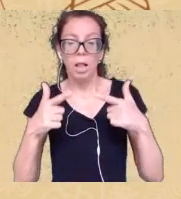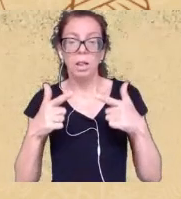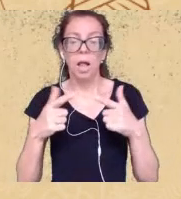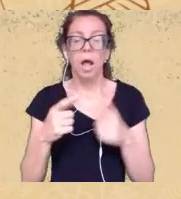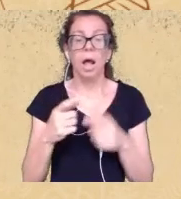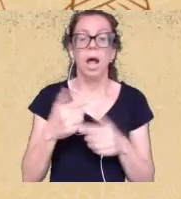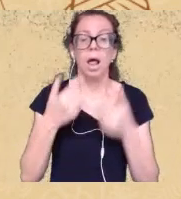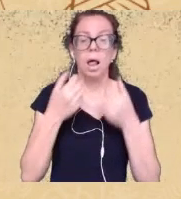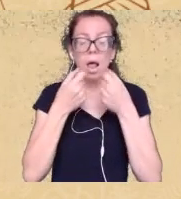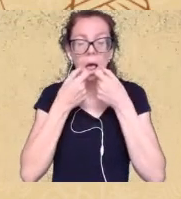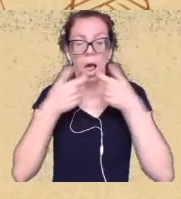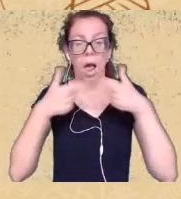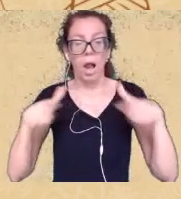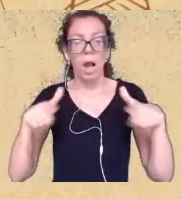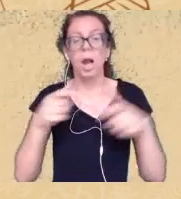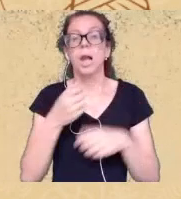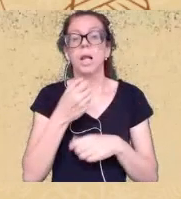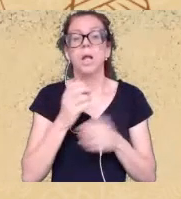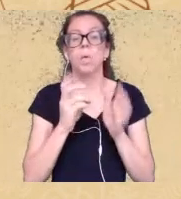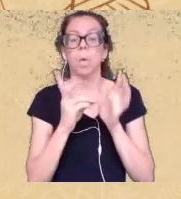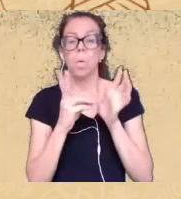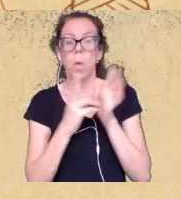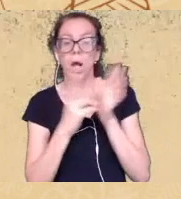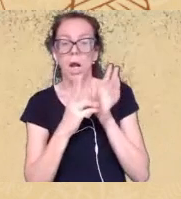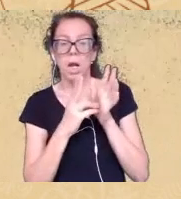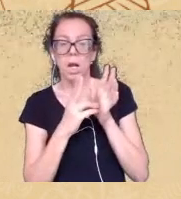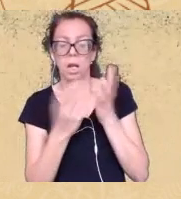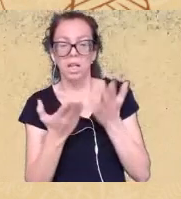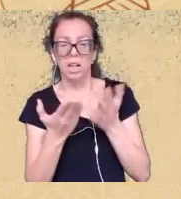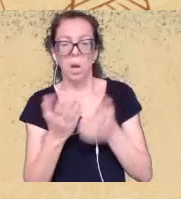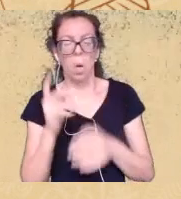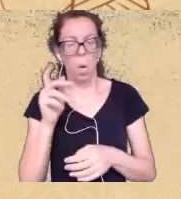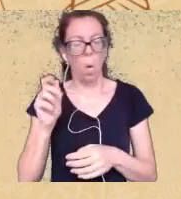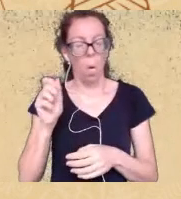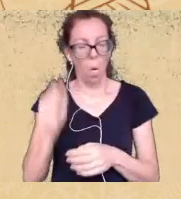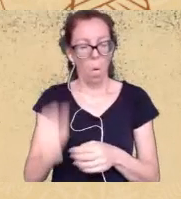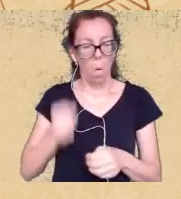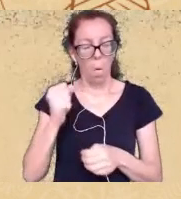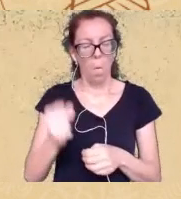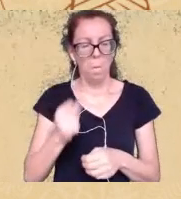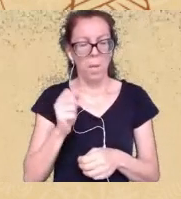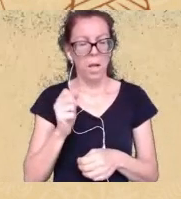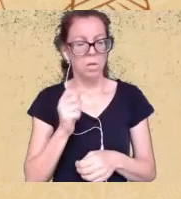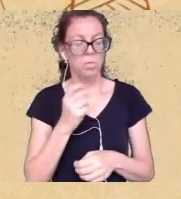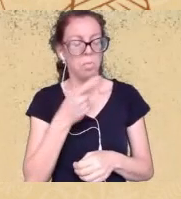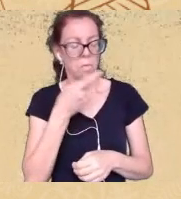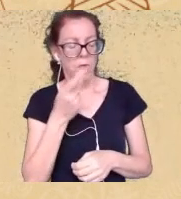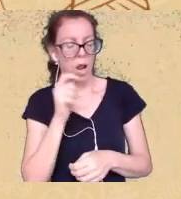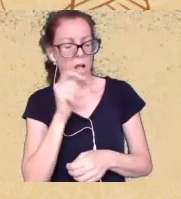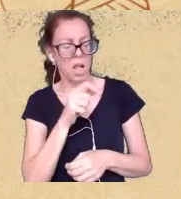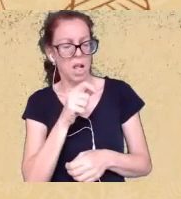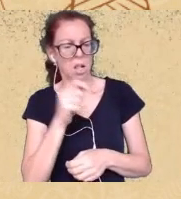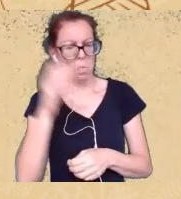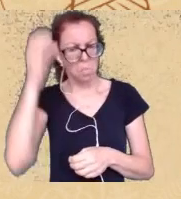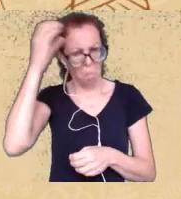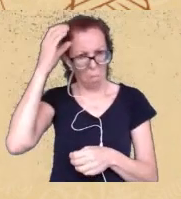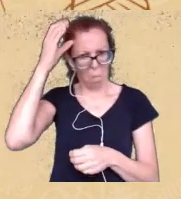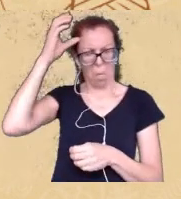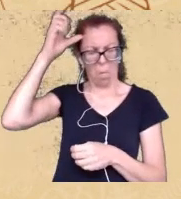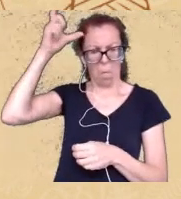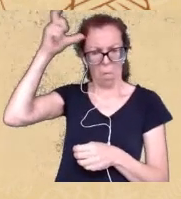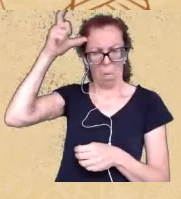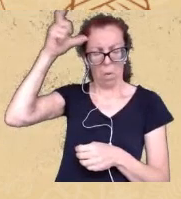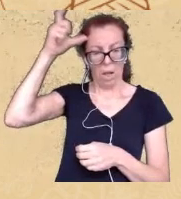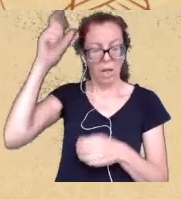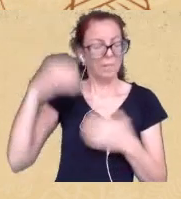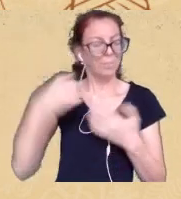esse projeto de demonização das línguas dos costumes indígenas ele não é um erro do cristianismo ele é a